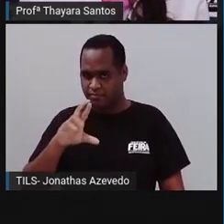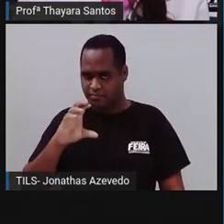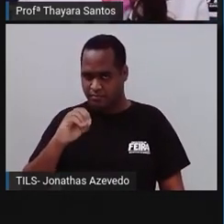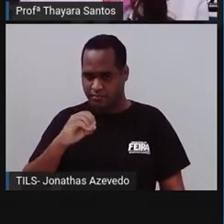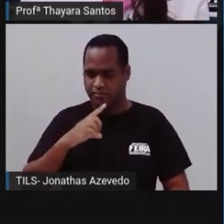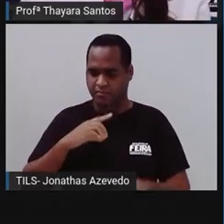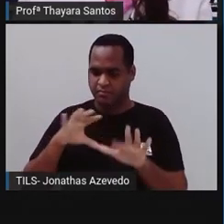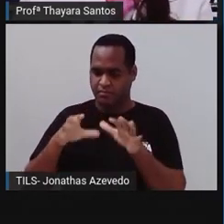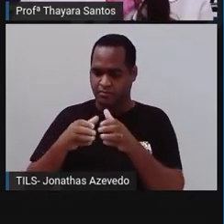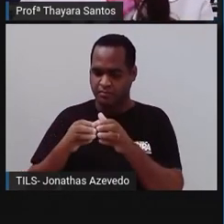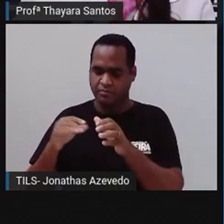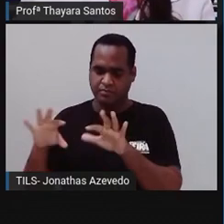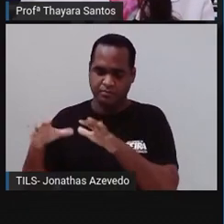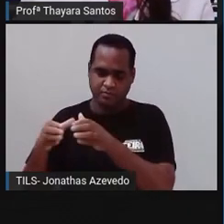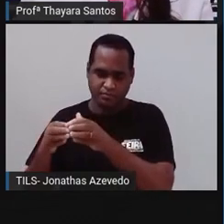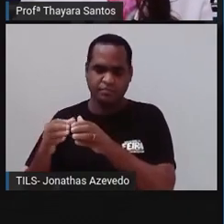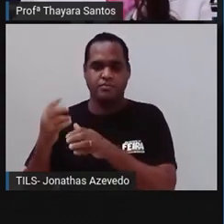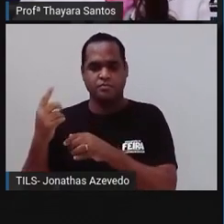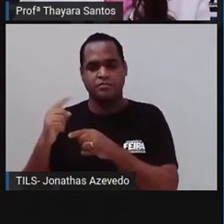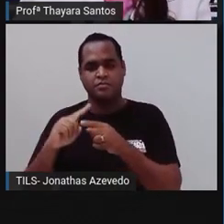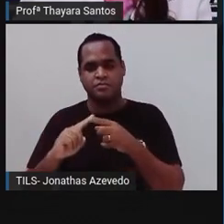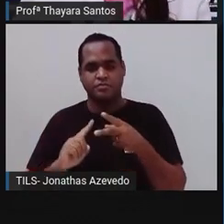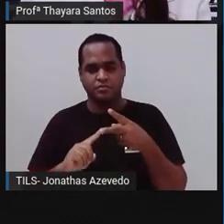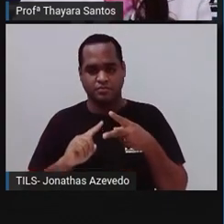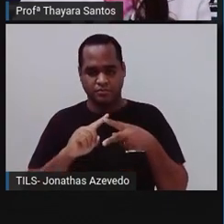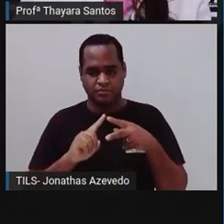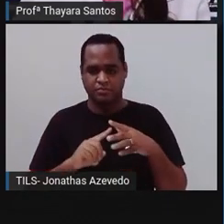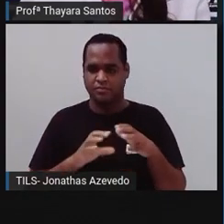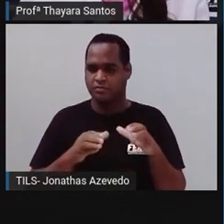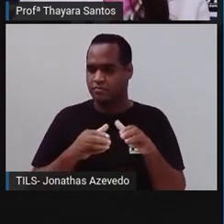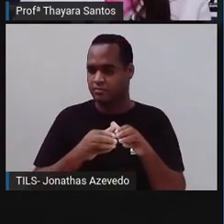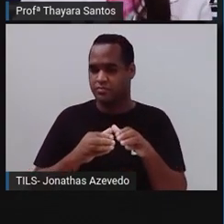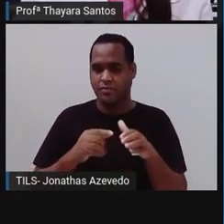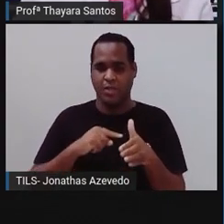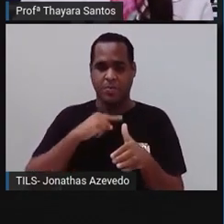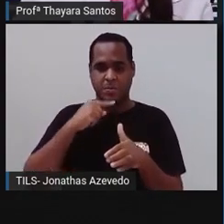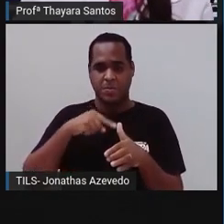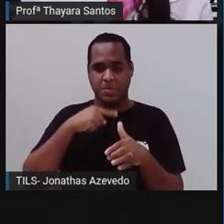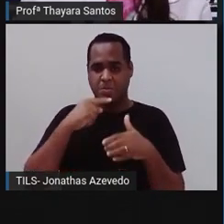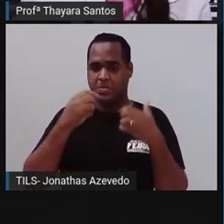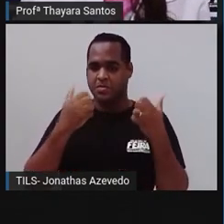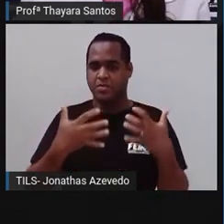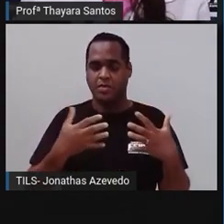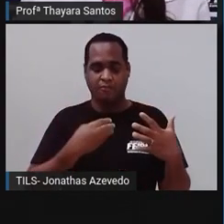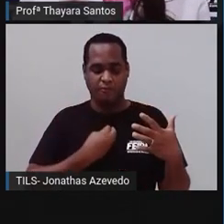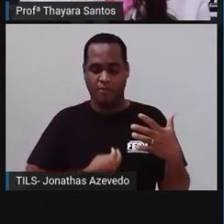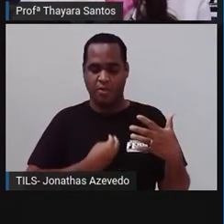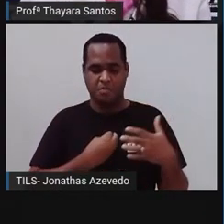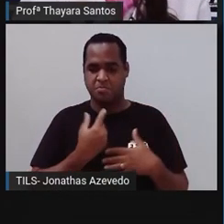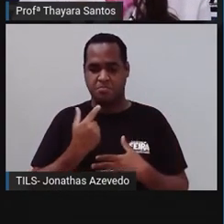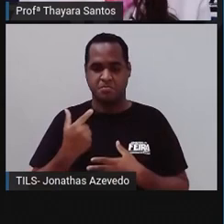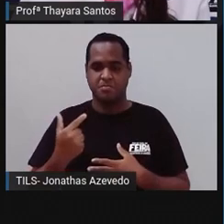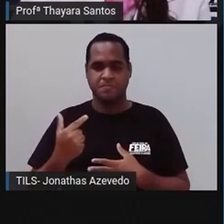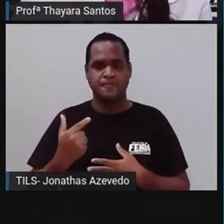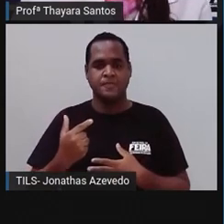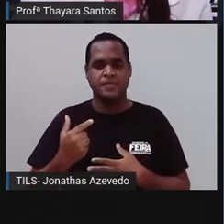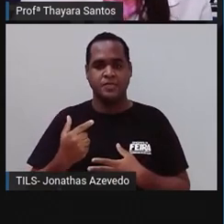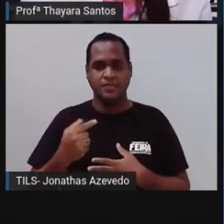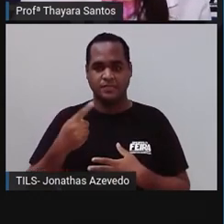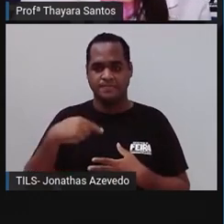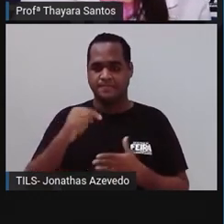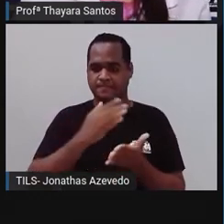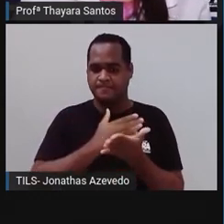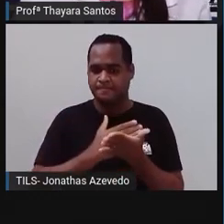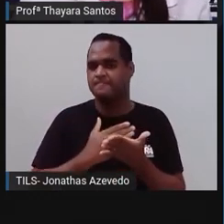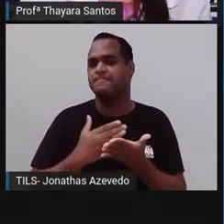dentro dos animais invertebrados. Aqueles que não possuem coluna vertebral, tá? Vamos começar